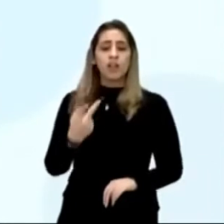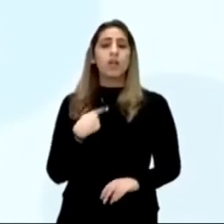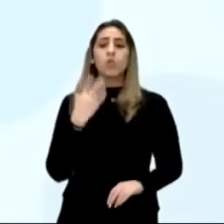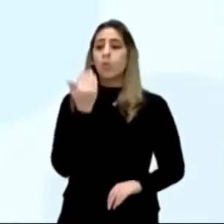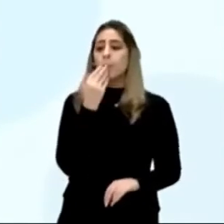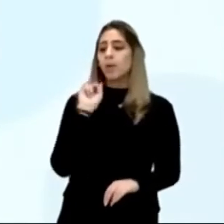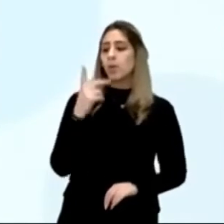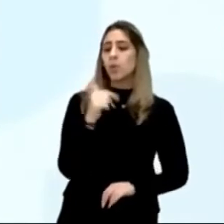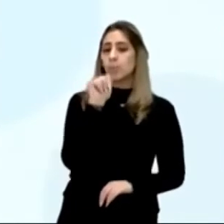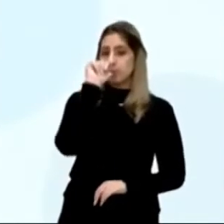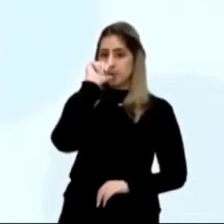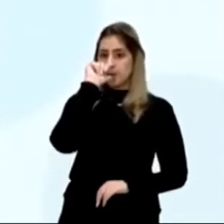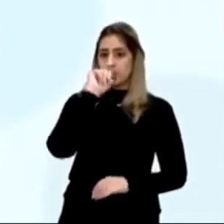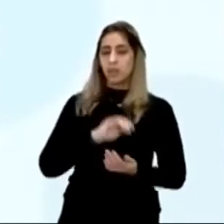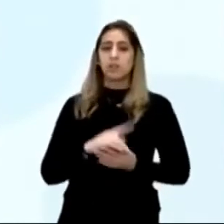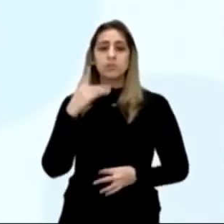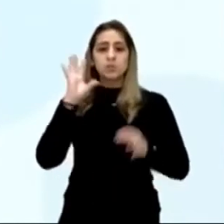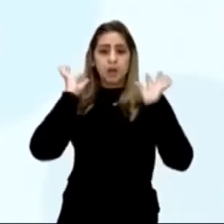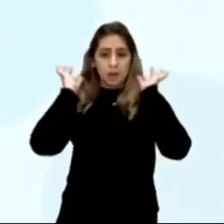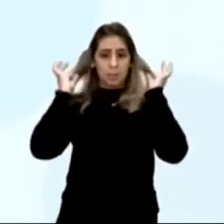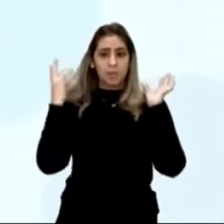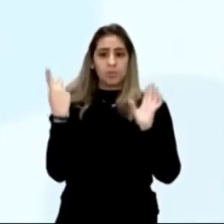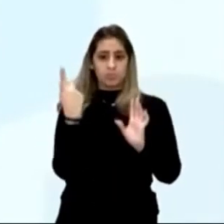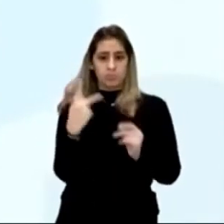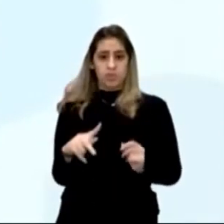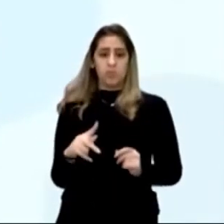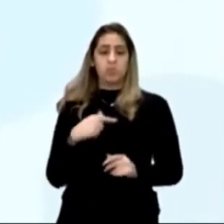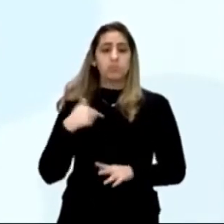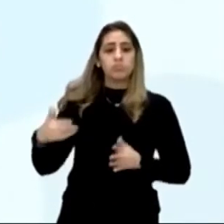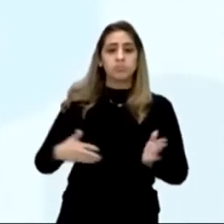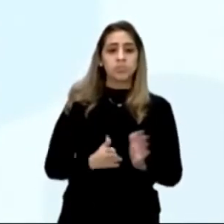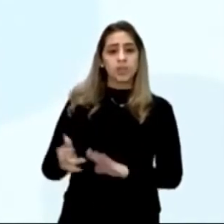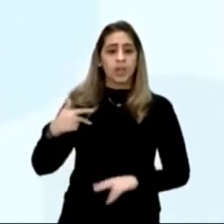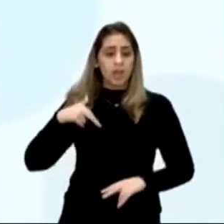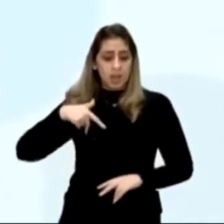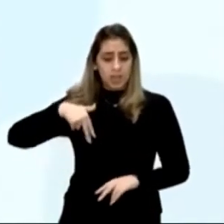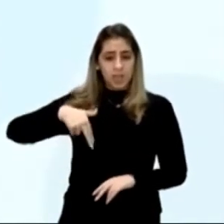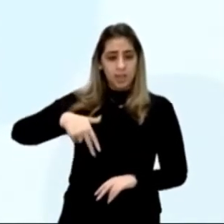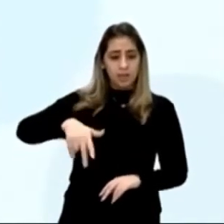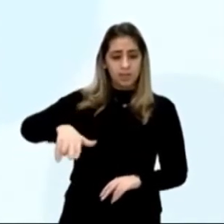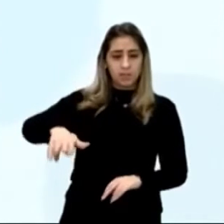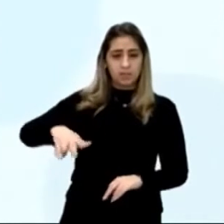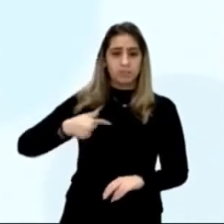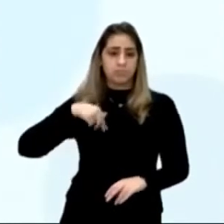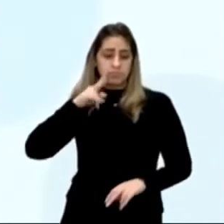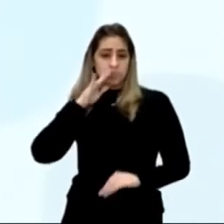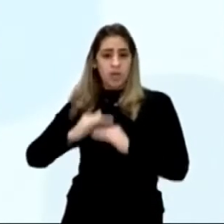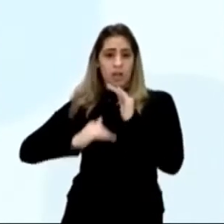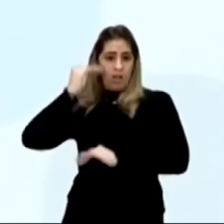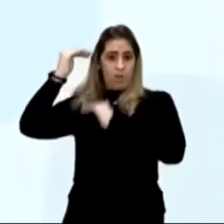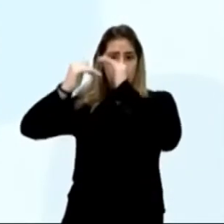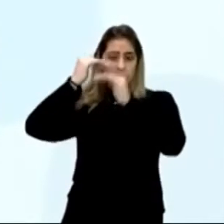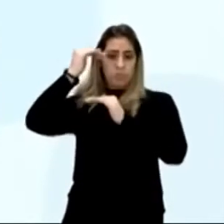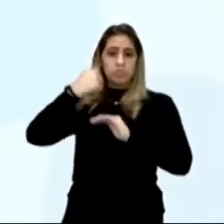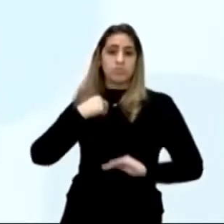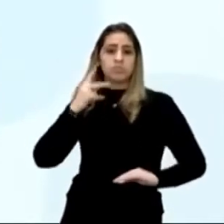ou no beber, os cabelos seus, são corredios, e andavam tosqueados, de tosquia alta, mais que, de sobrepente,